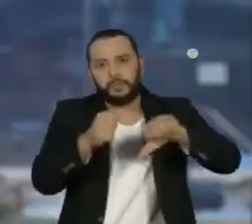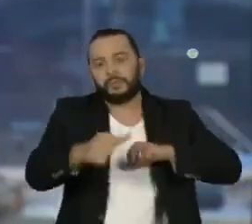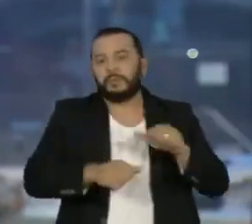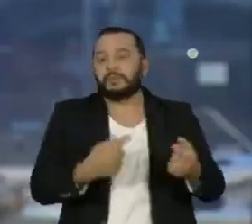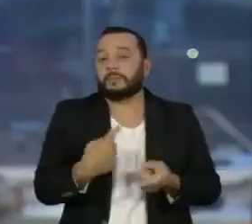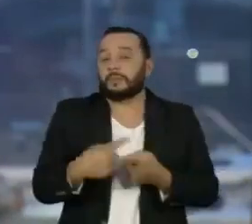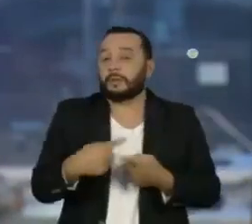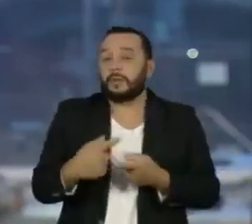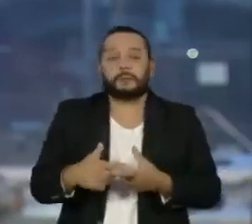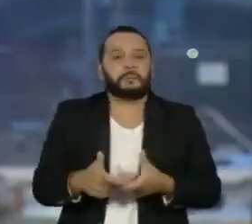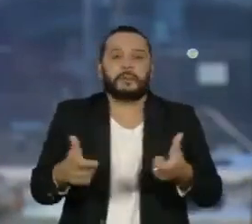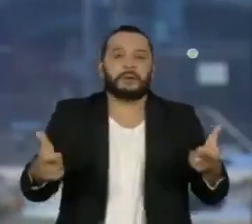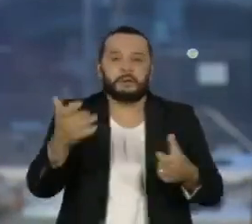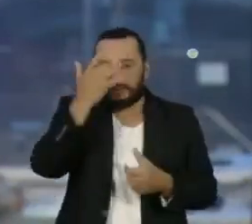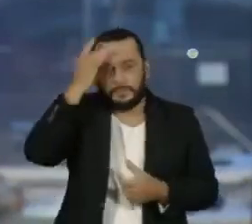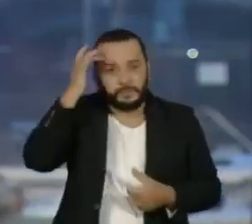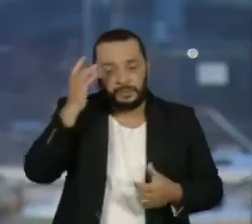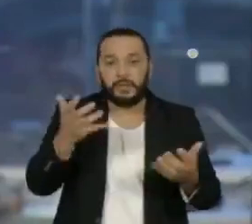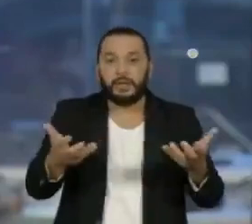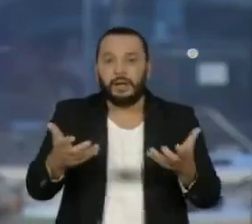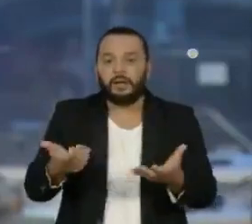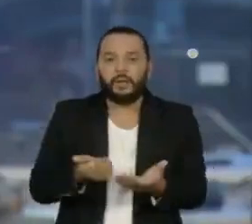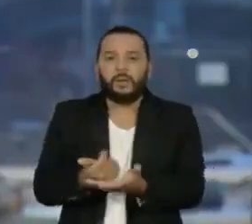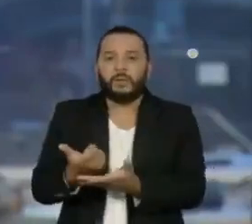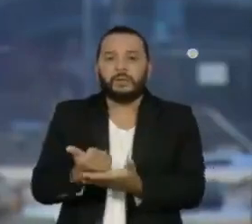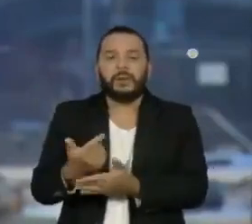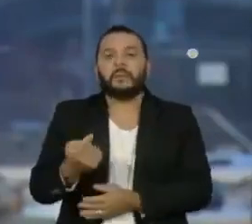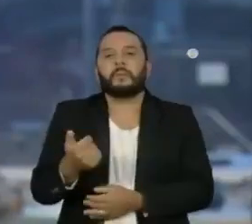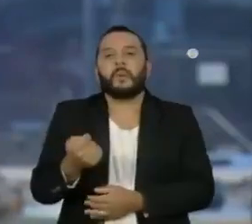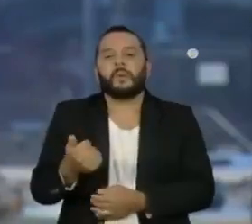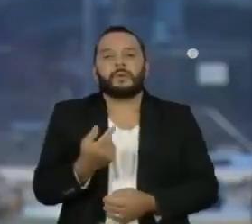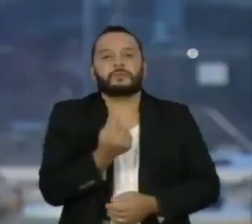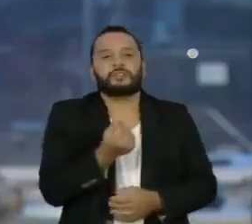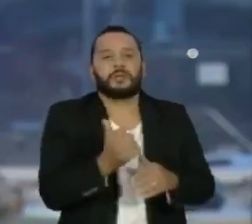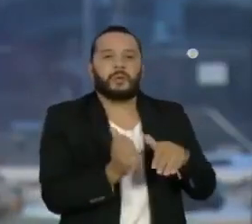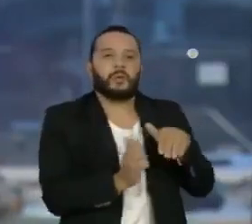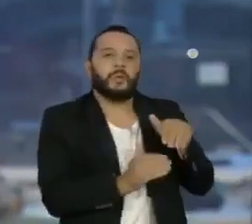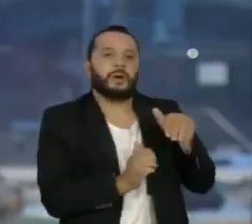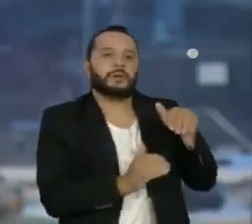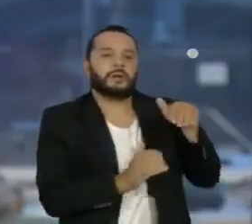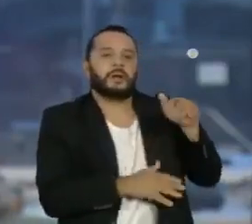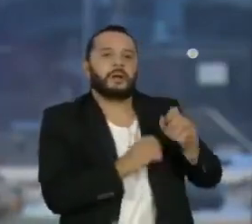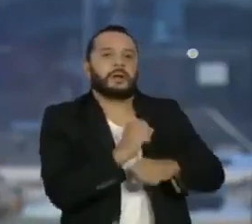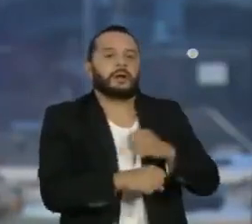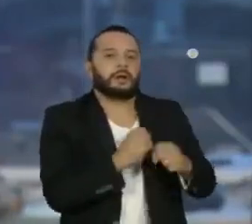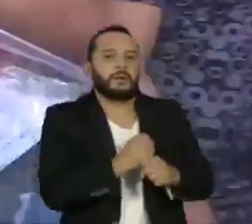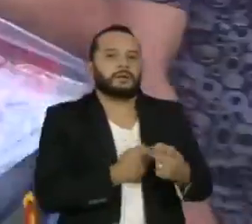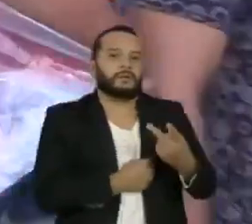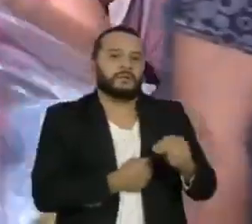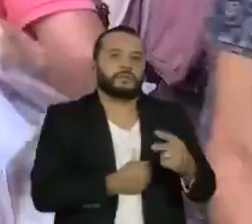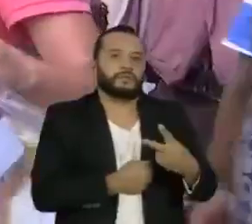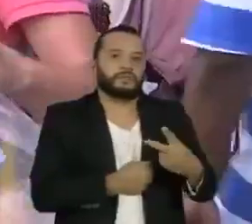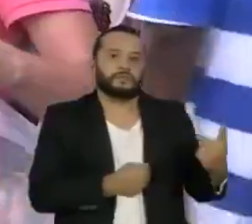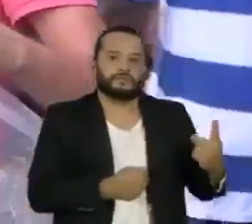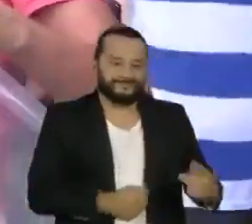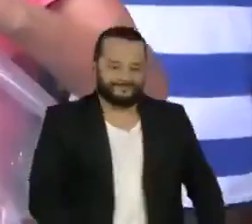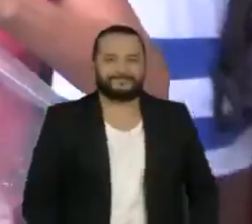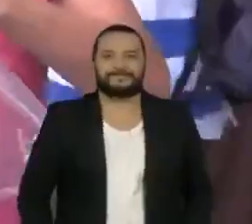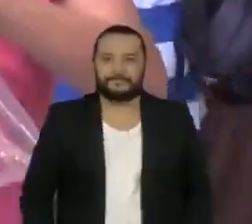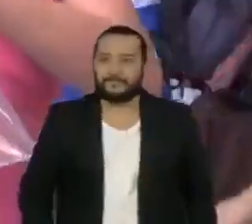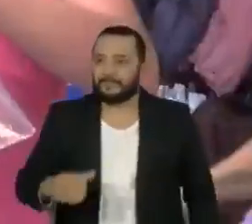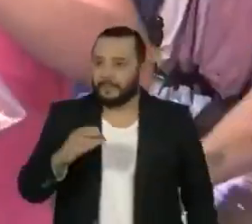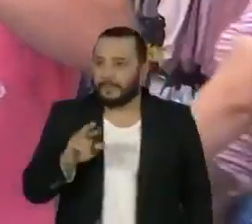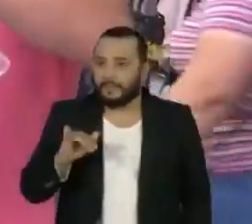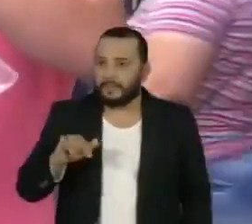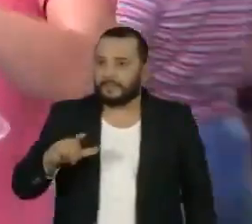que boa parte da população pretende consumir menos e poupar o dinheiro em 2021. Cristina